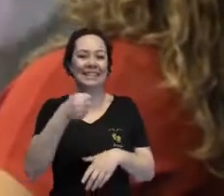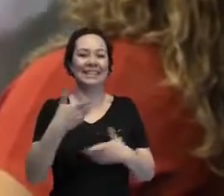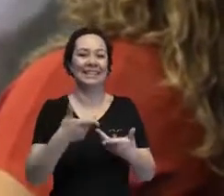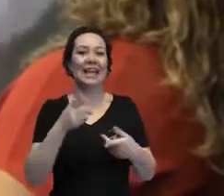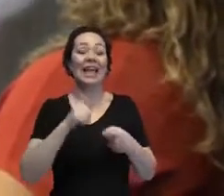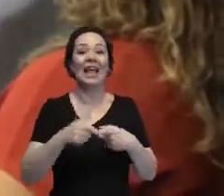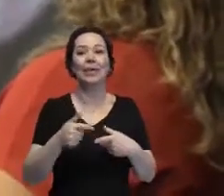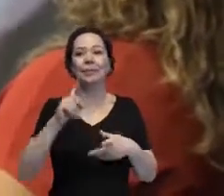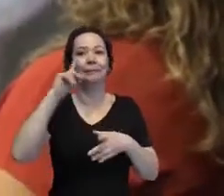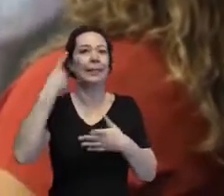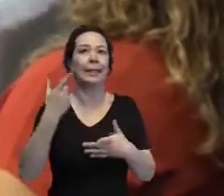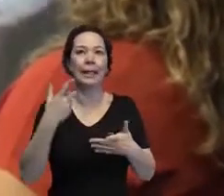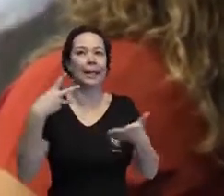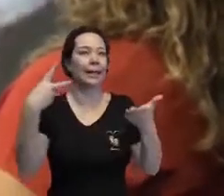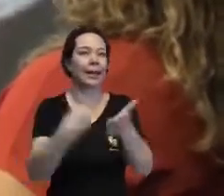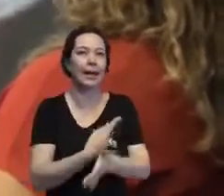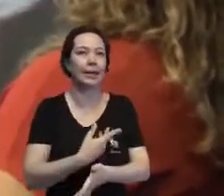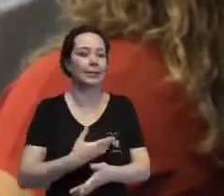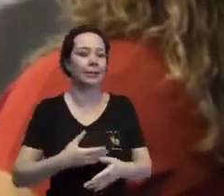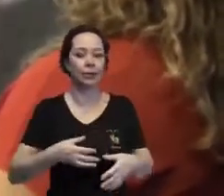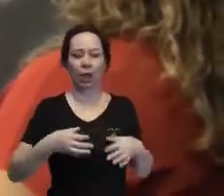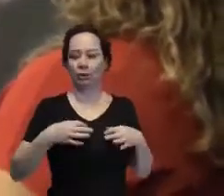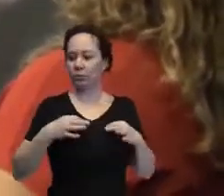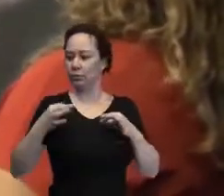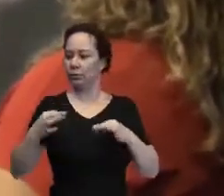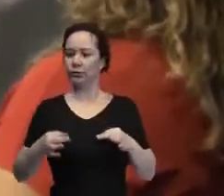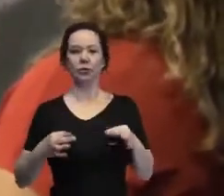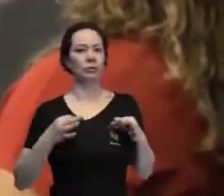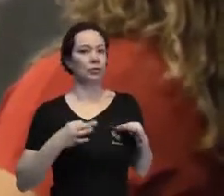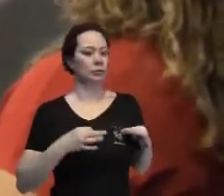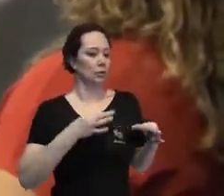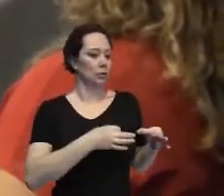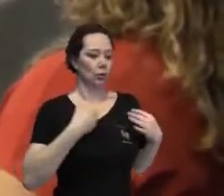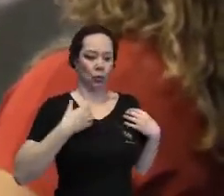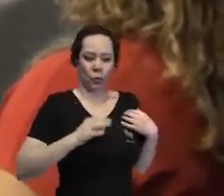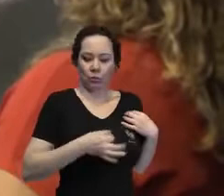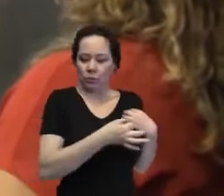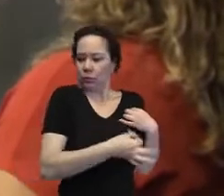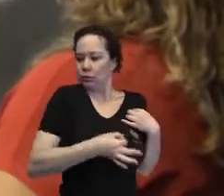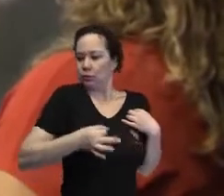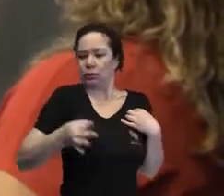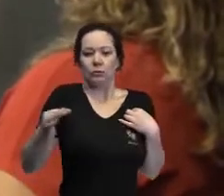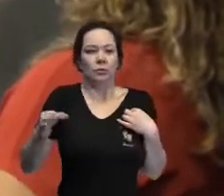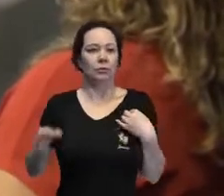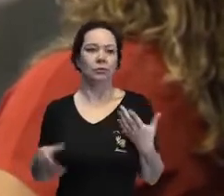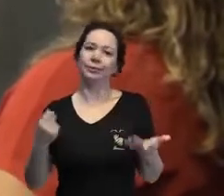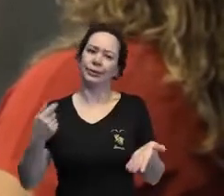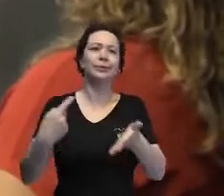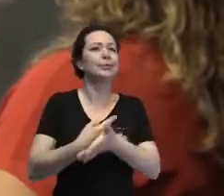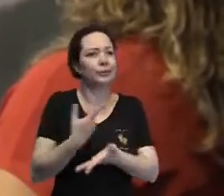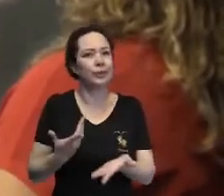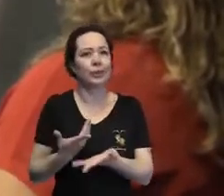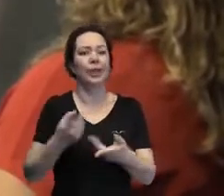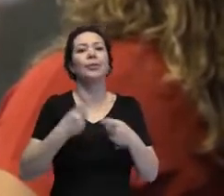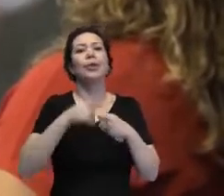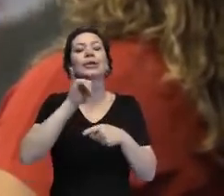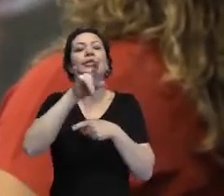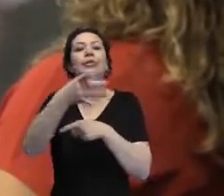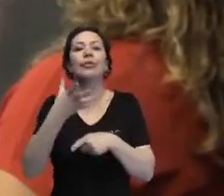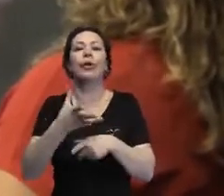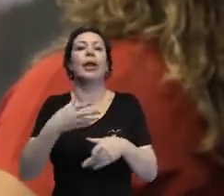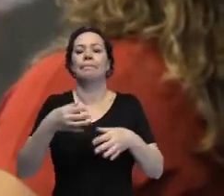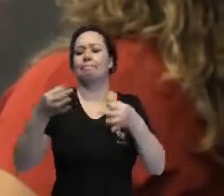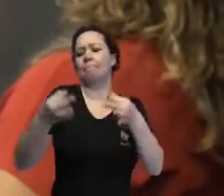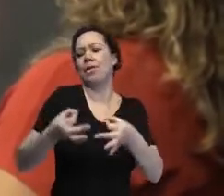torta de perfeição desumaniza a existência de outras pessoas. Nós precisamos nos questionar sobre isso. No momento em que você busca a perfeição,